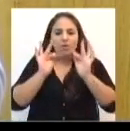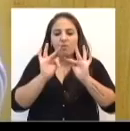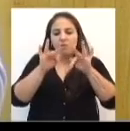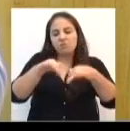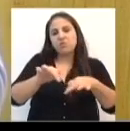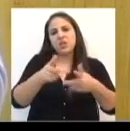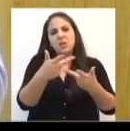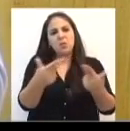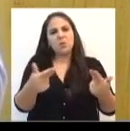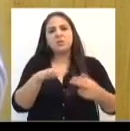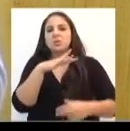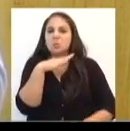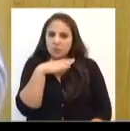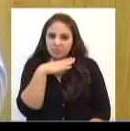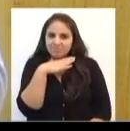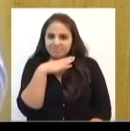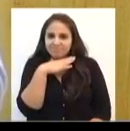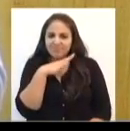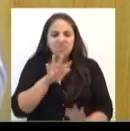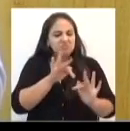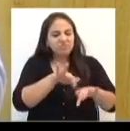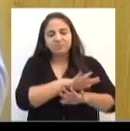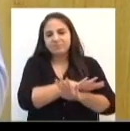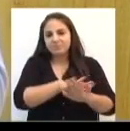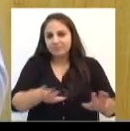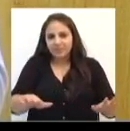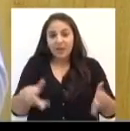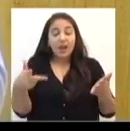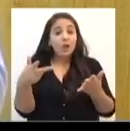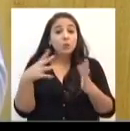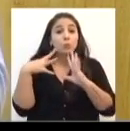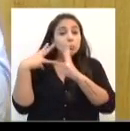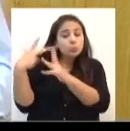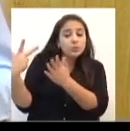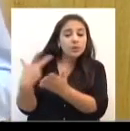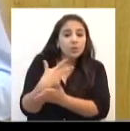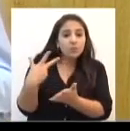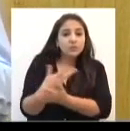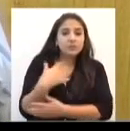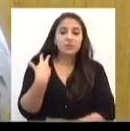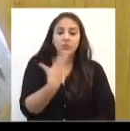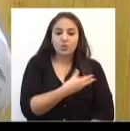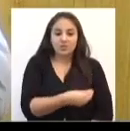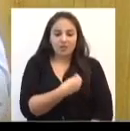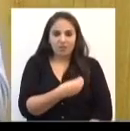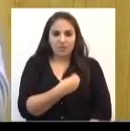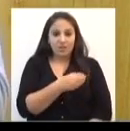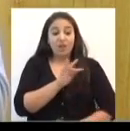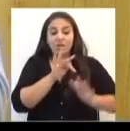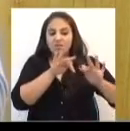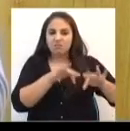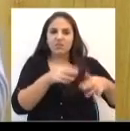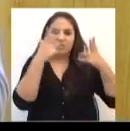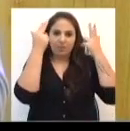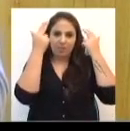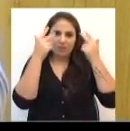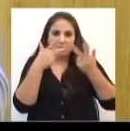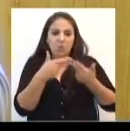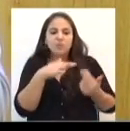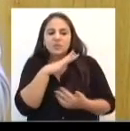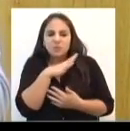que acontecem e aconteceram na nossa vida para ressurgir a vida nova de Cristo Jesus